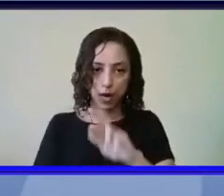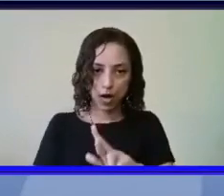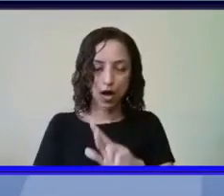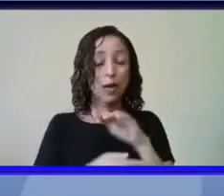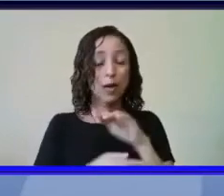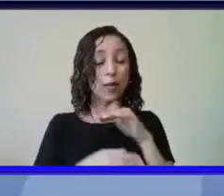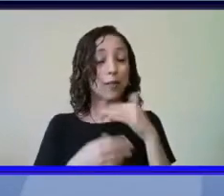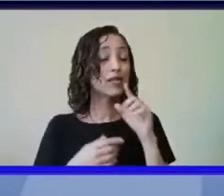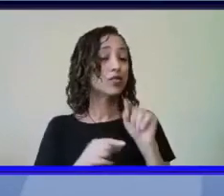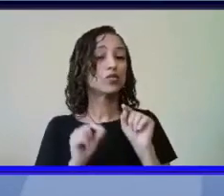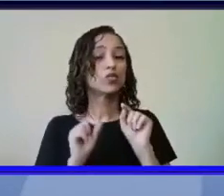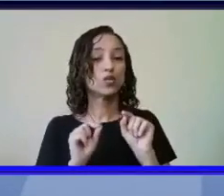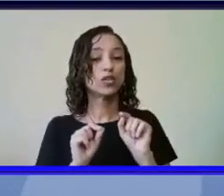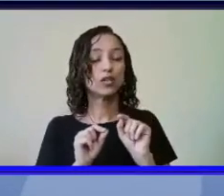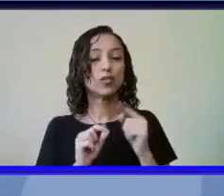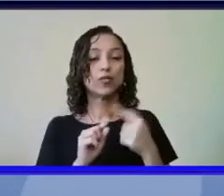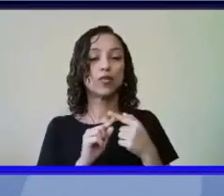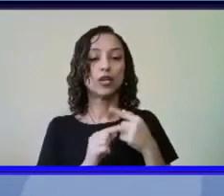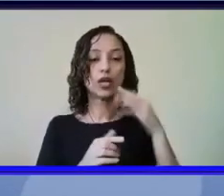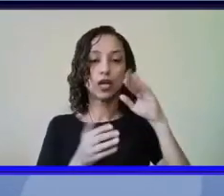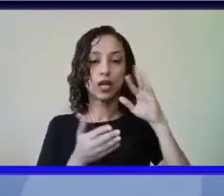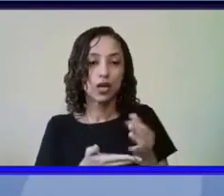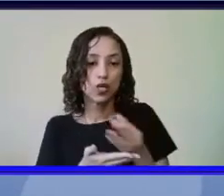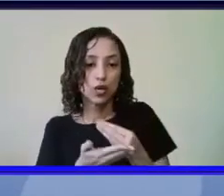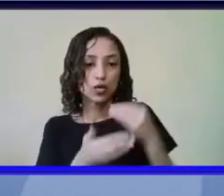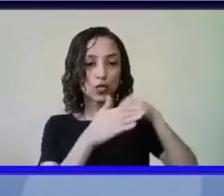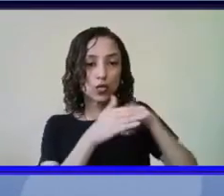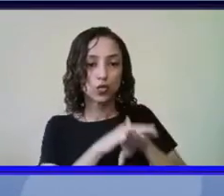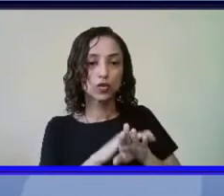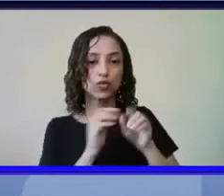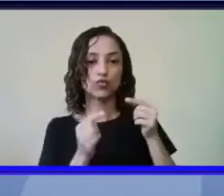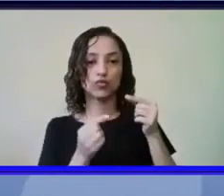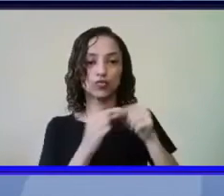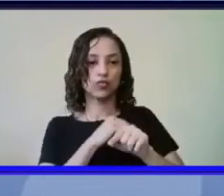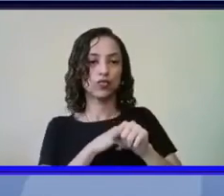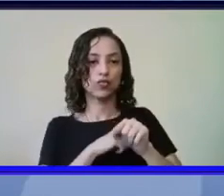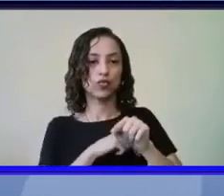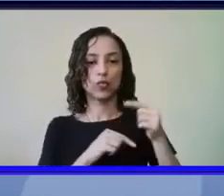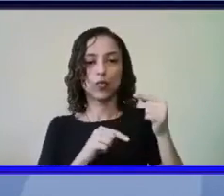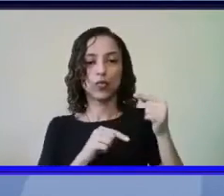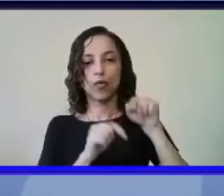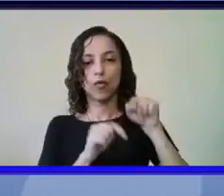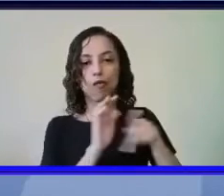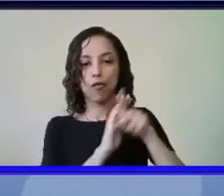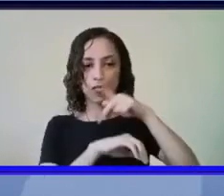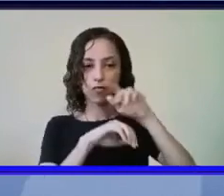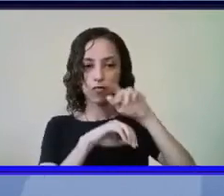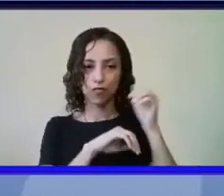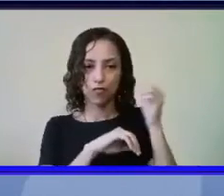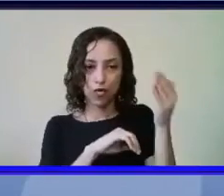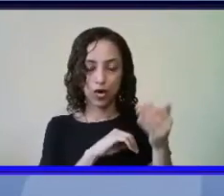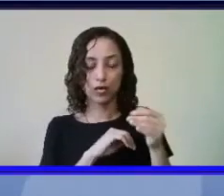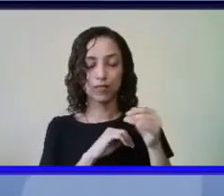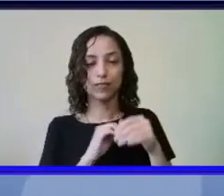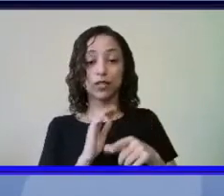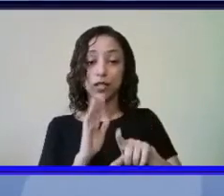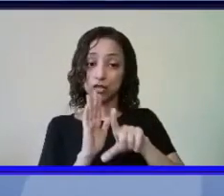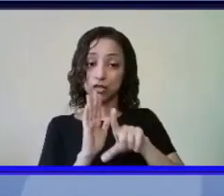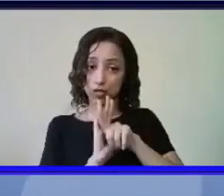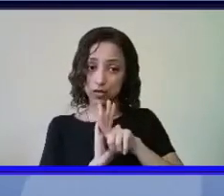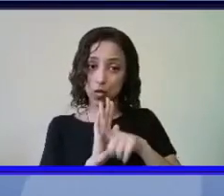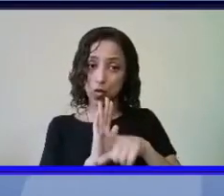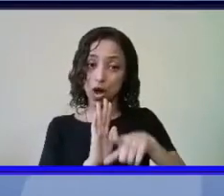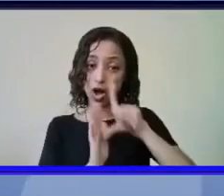depositado indevidamente no exterior antes da legislação brasileira estar